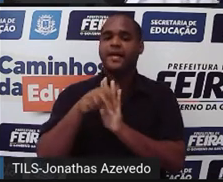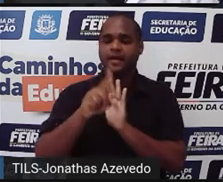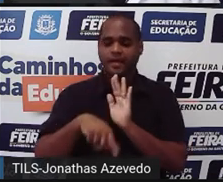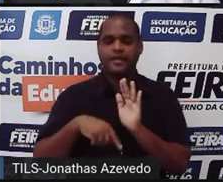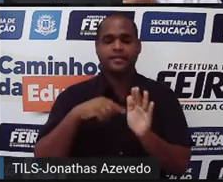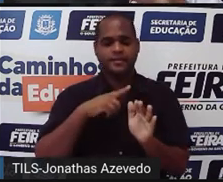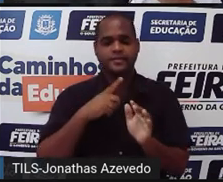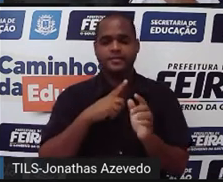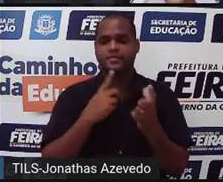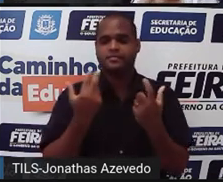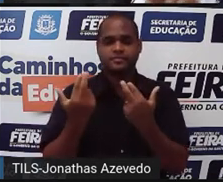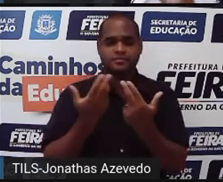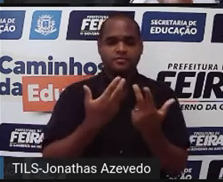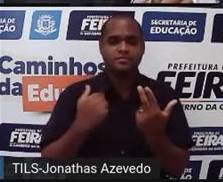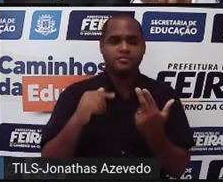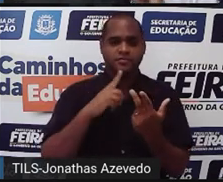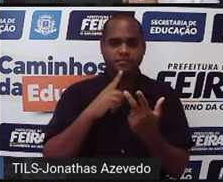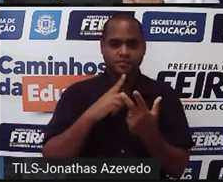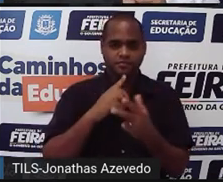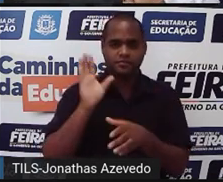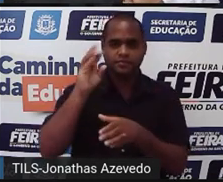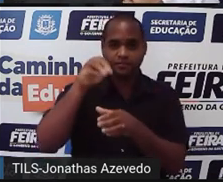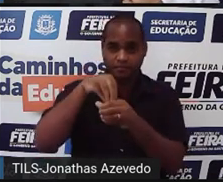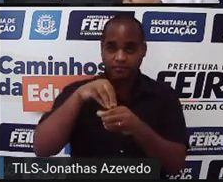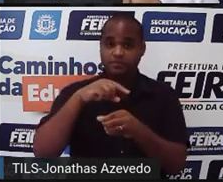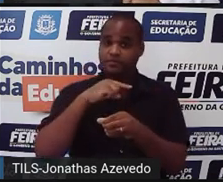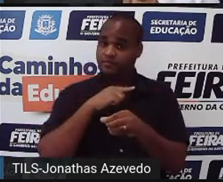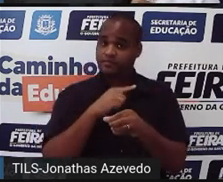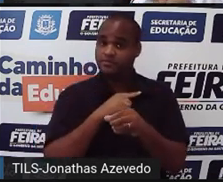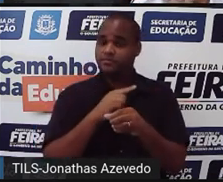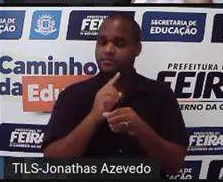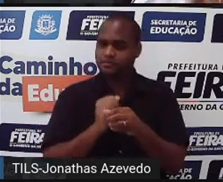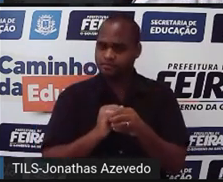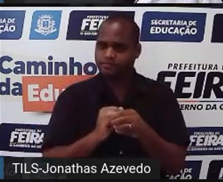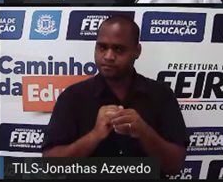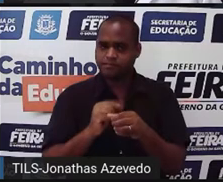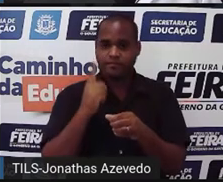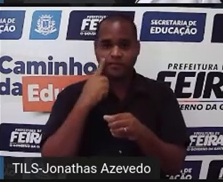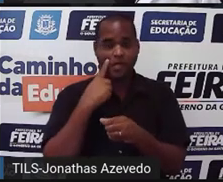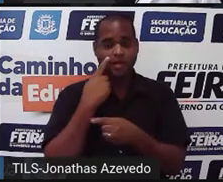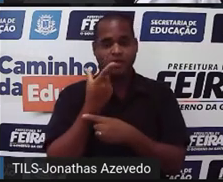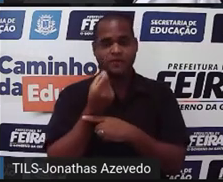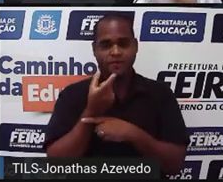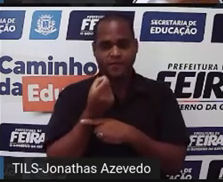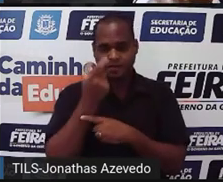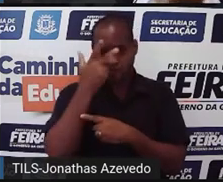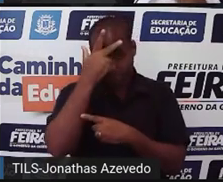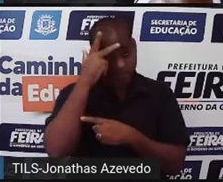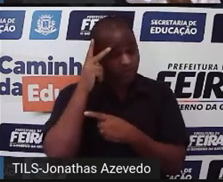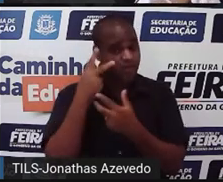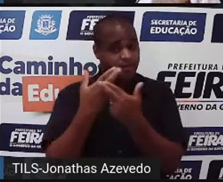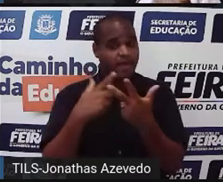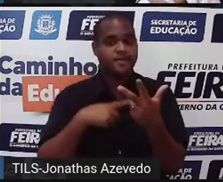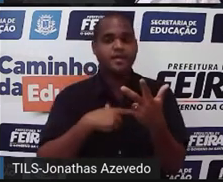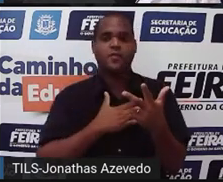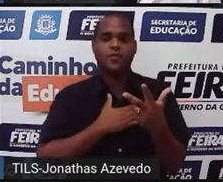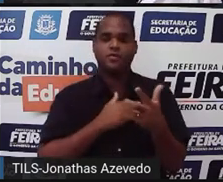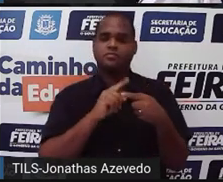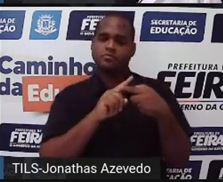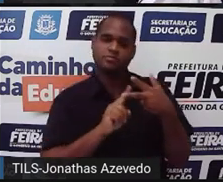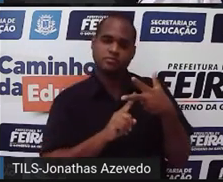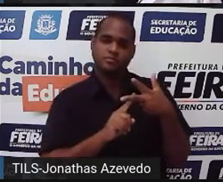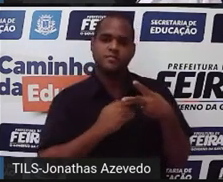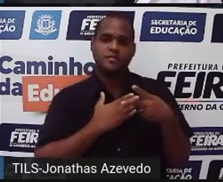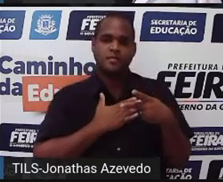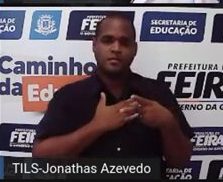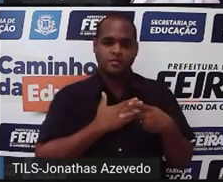vôlei. Então ali dentro daquele espaçozinho são as 20 pessoas que gostam dos dois. Que gostam de